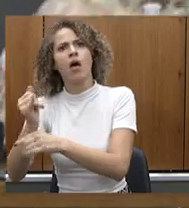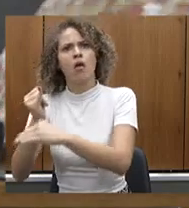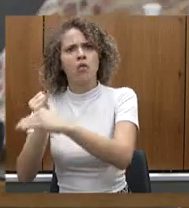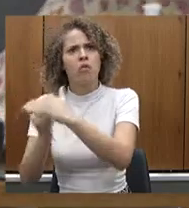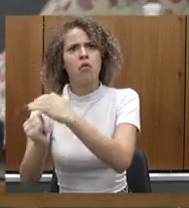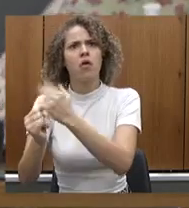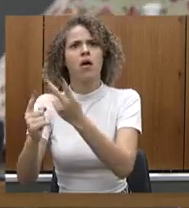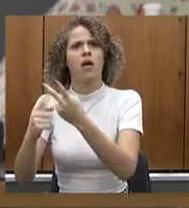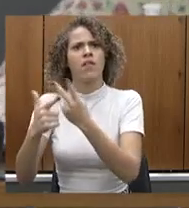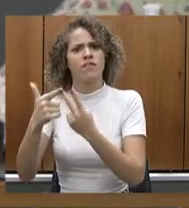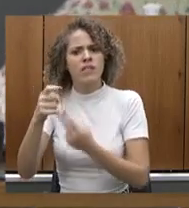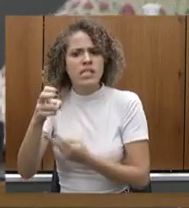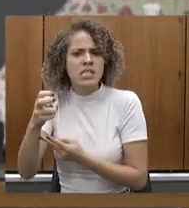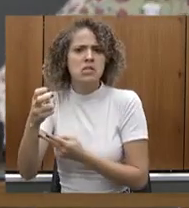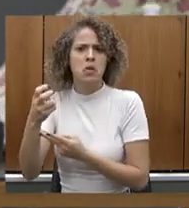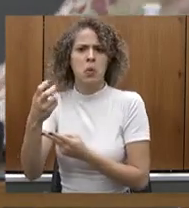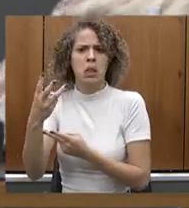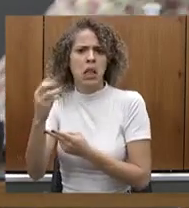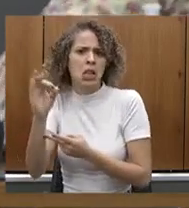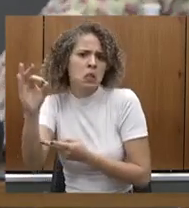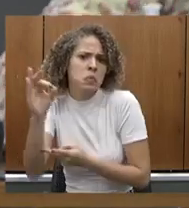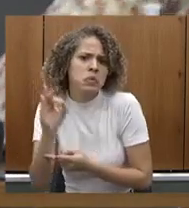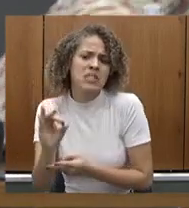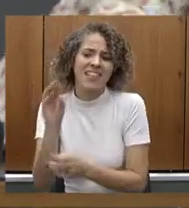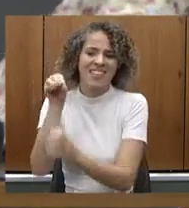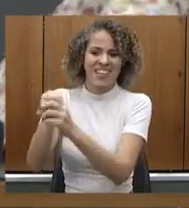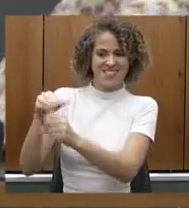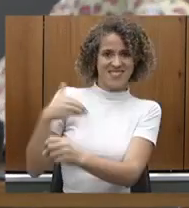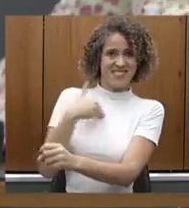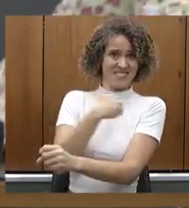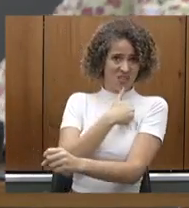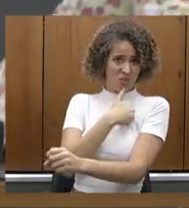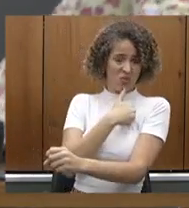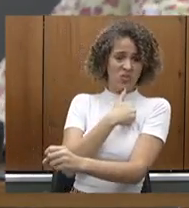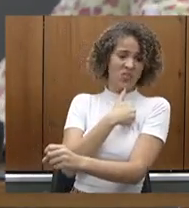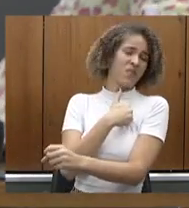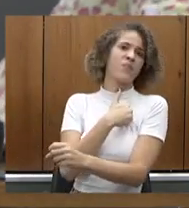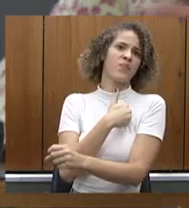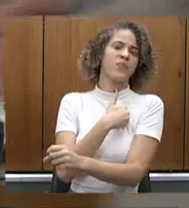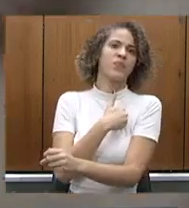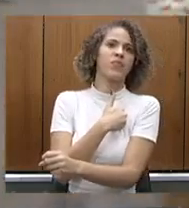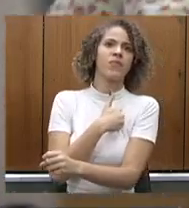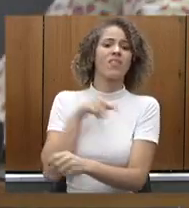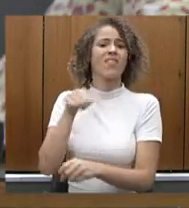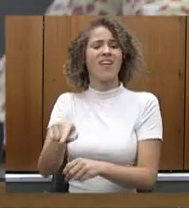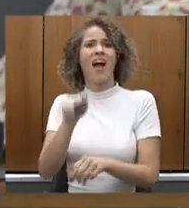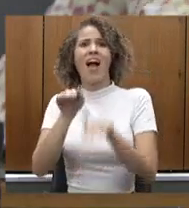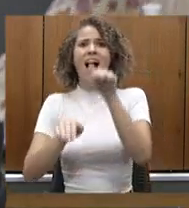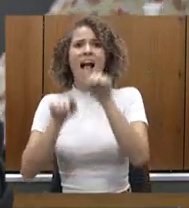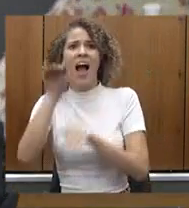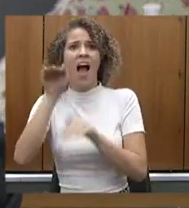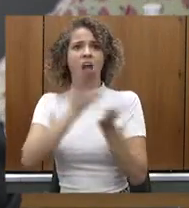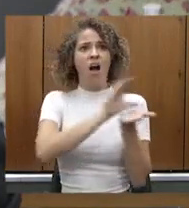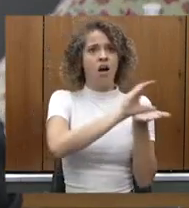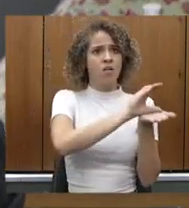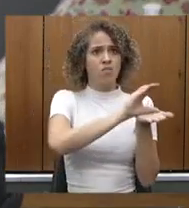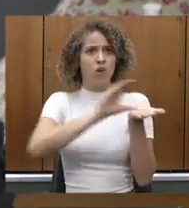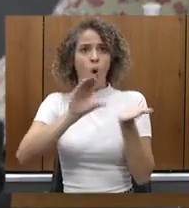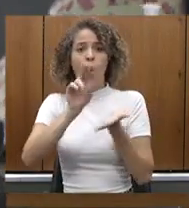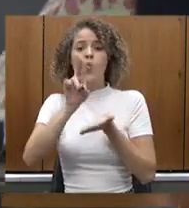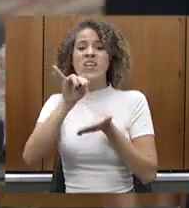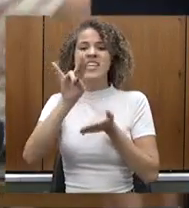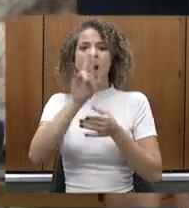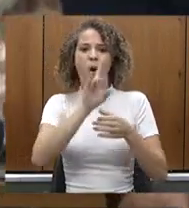25 30% em saúde porque realmente às vezes o recurso que vem da União não é